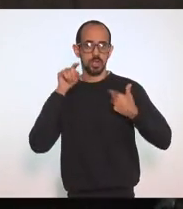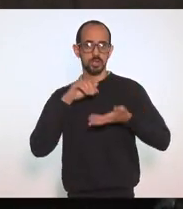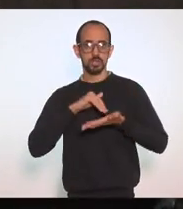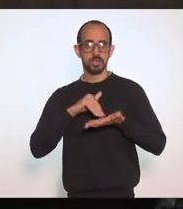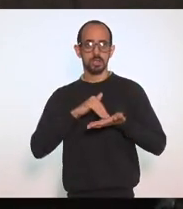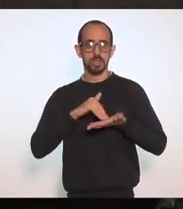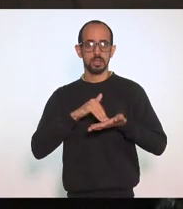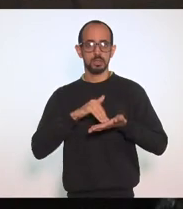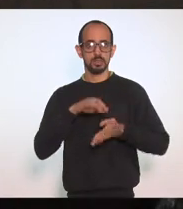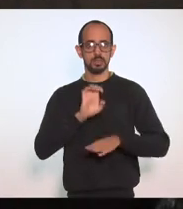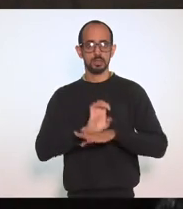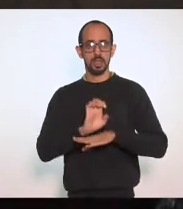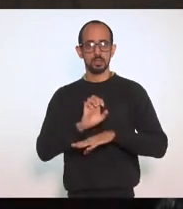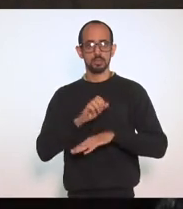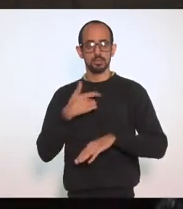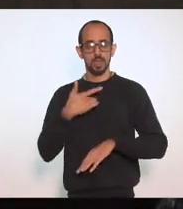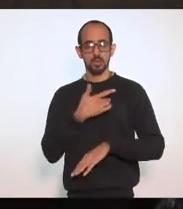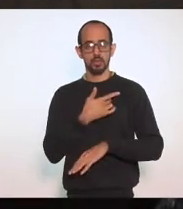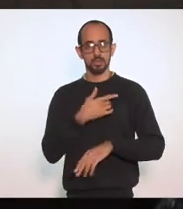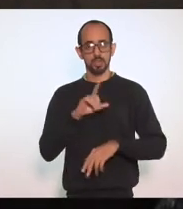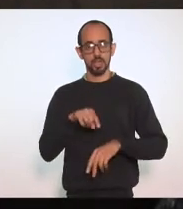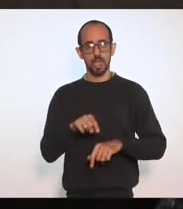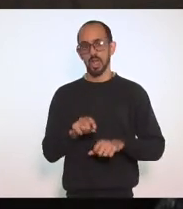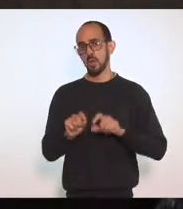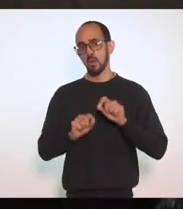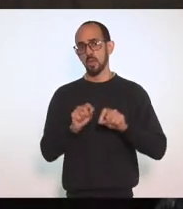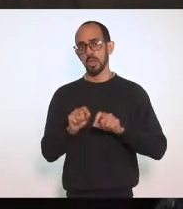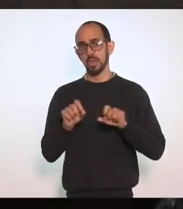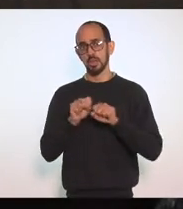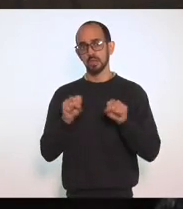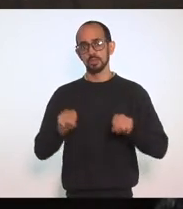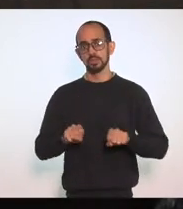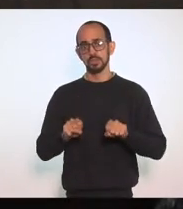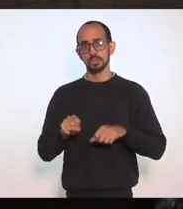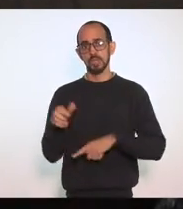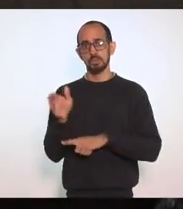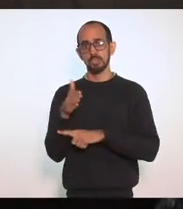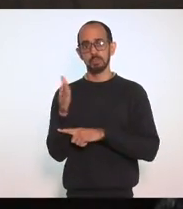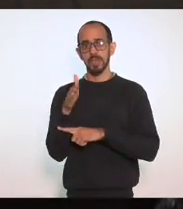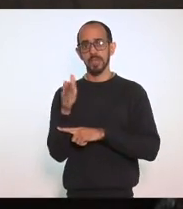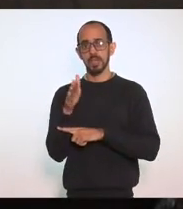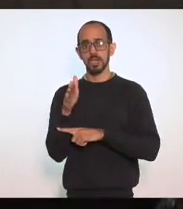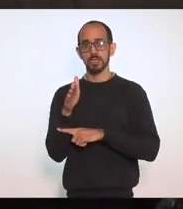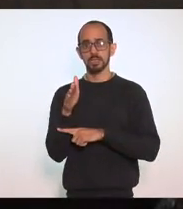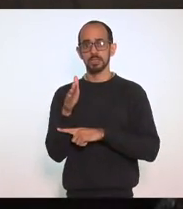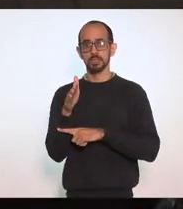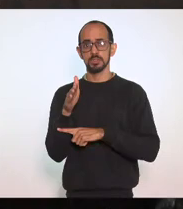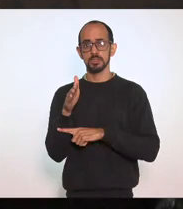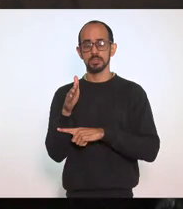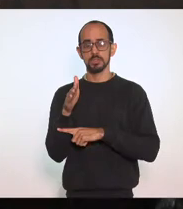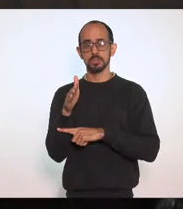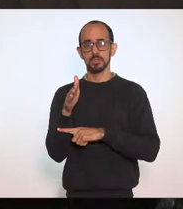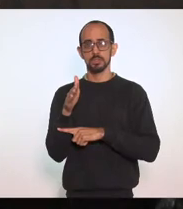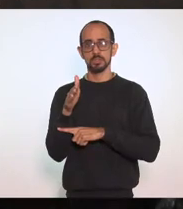De Saúde Que é o Sistema De bandeiras Que é o Sistema De bandeiras